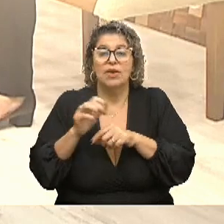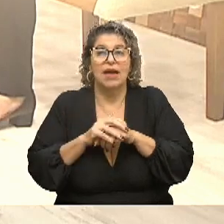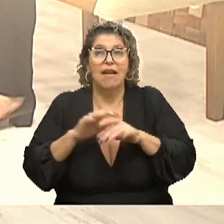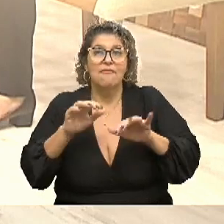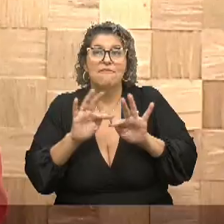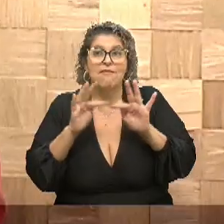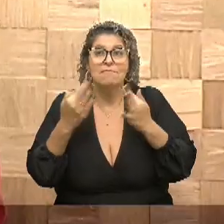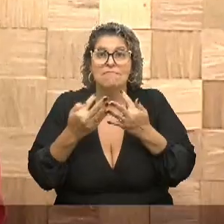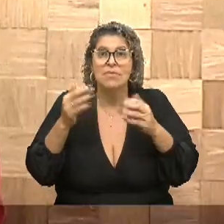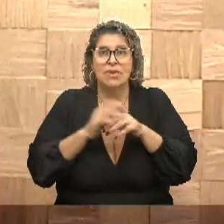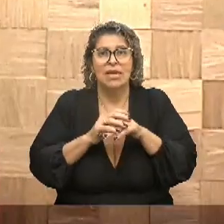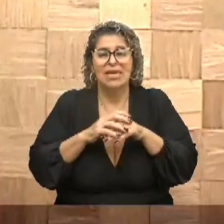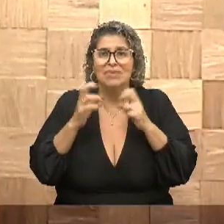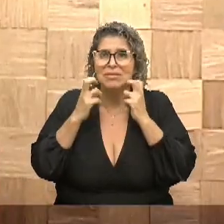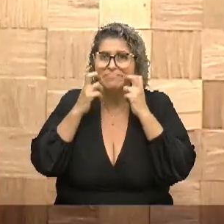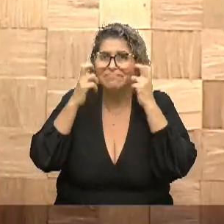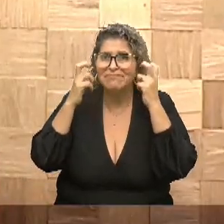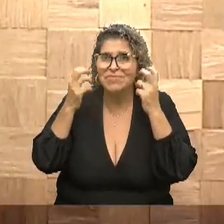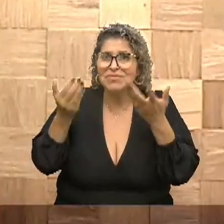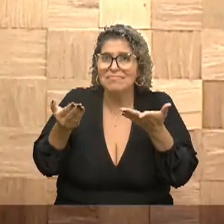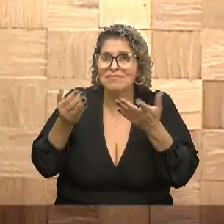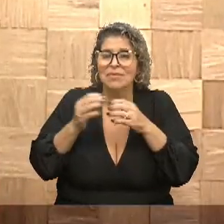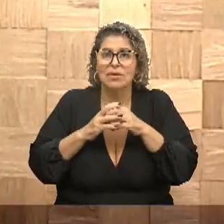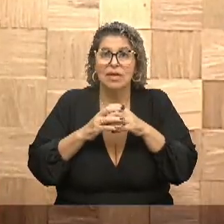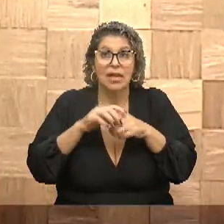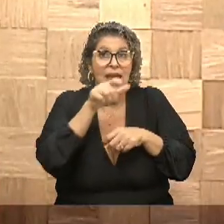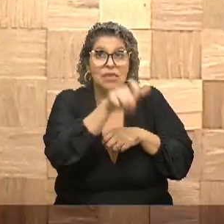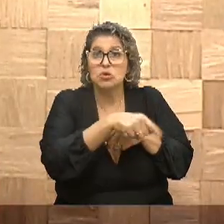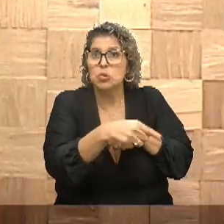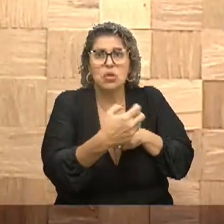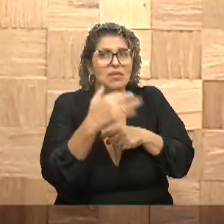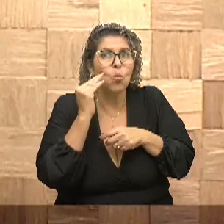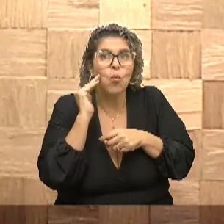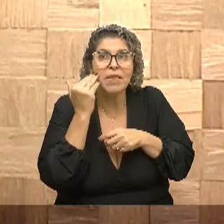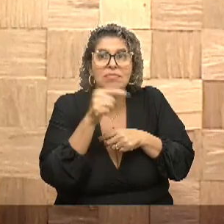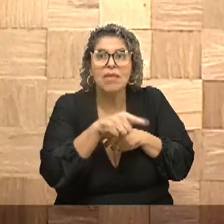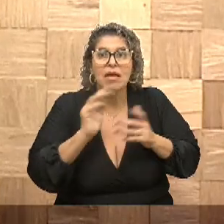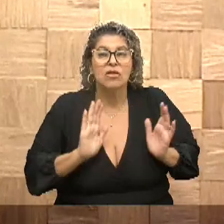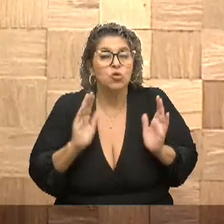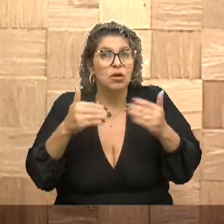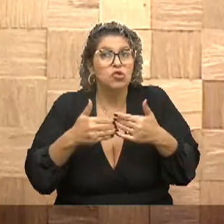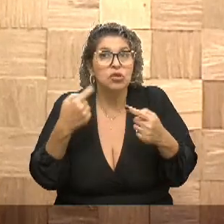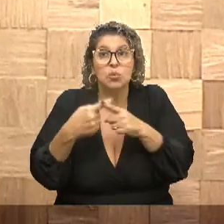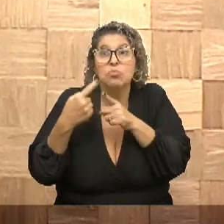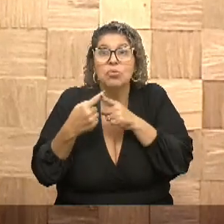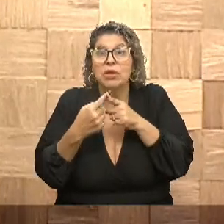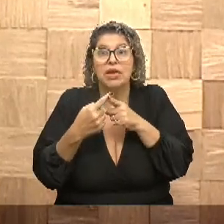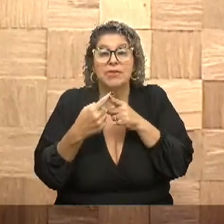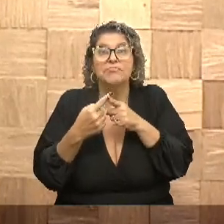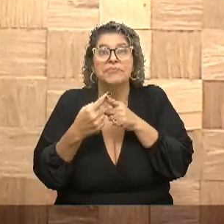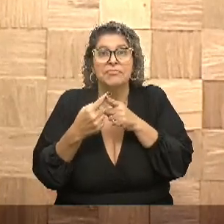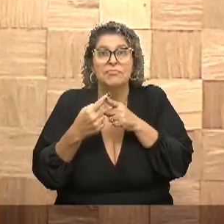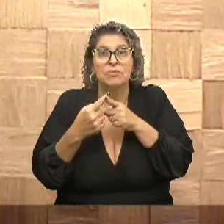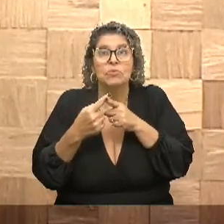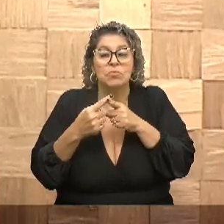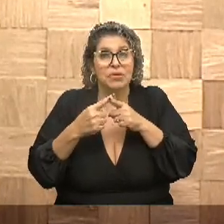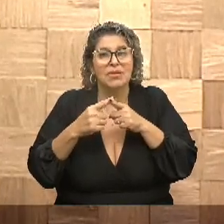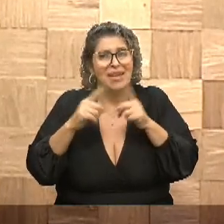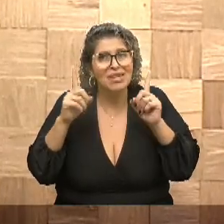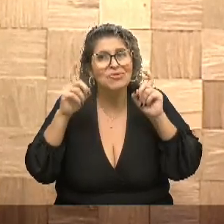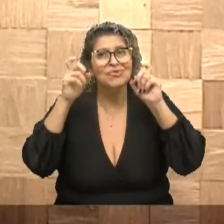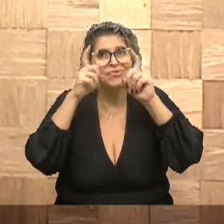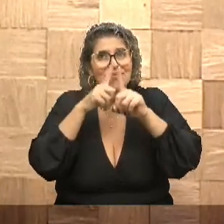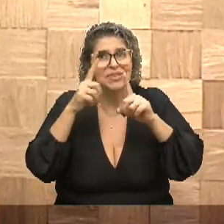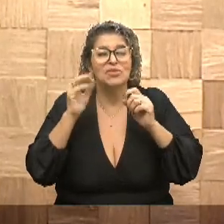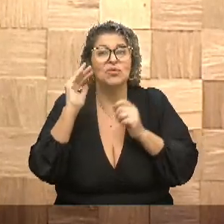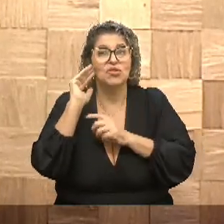passarem por determinados constrangimentos, as pessoas não entenderem a questão do autismo ainda, por ser realmente uma situação muito complexa